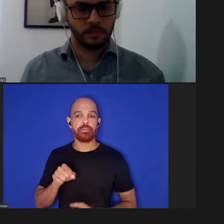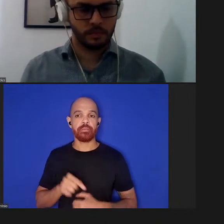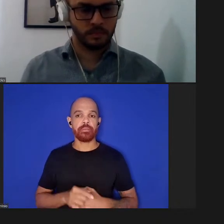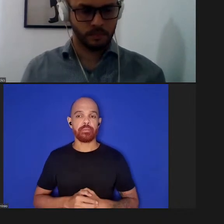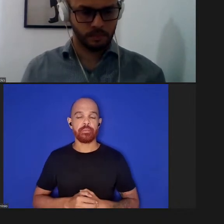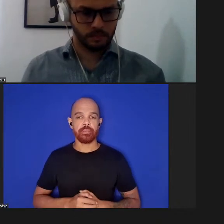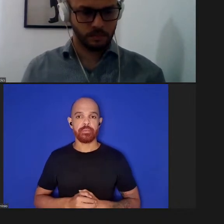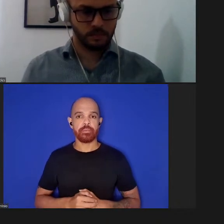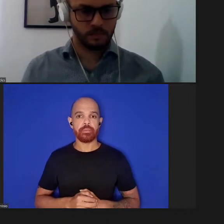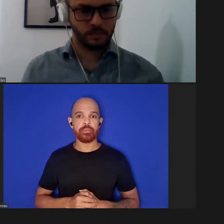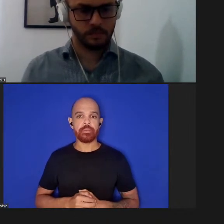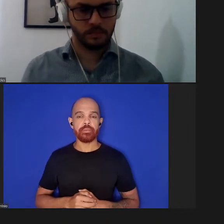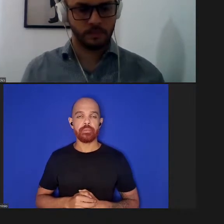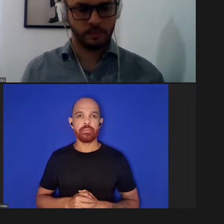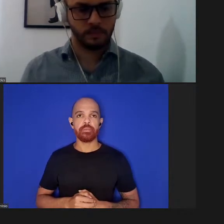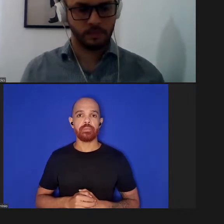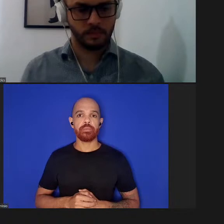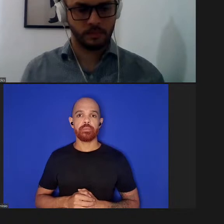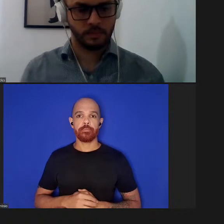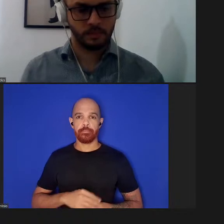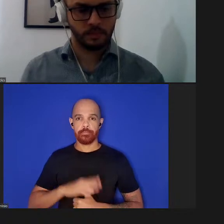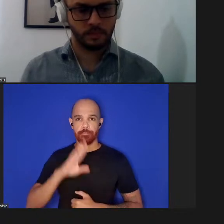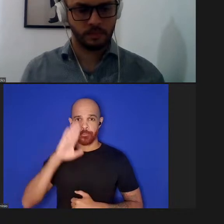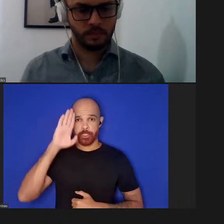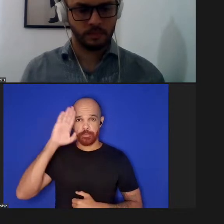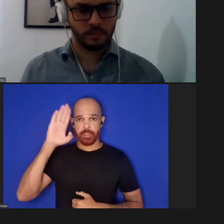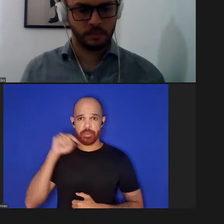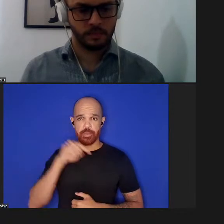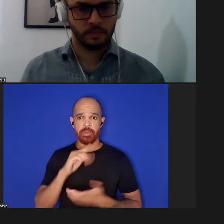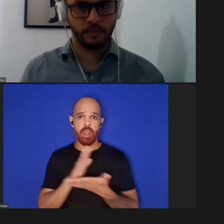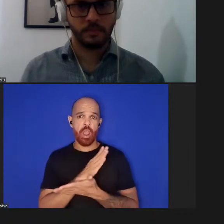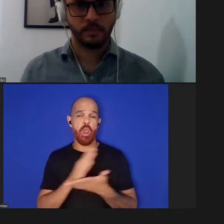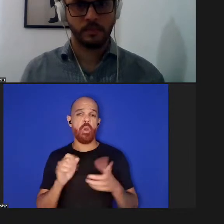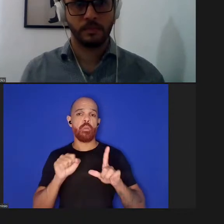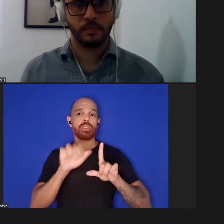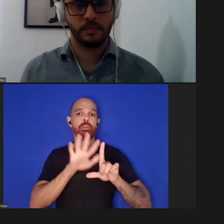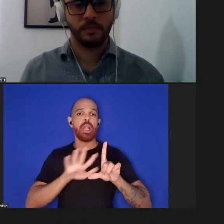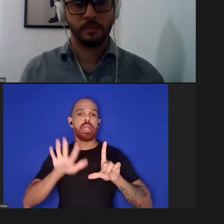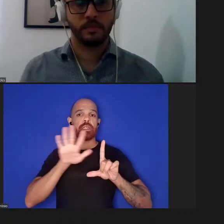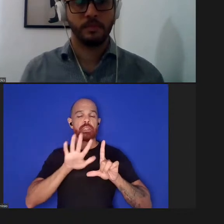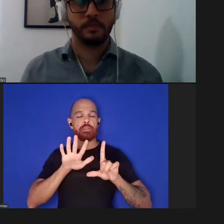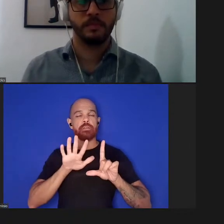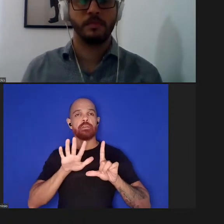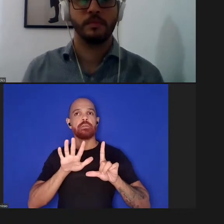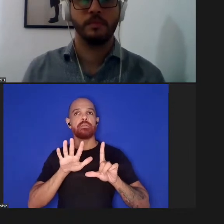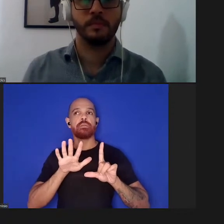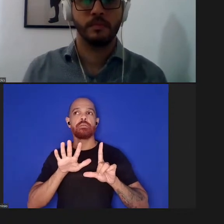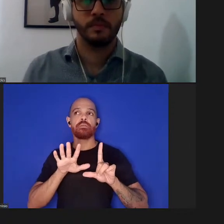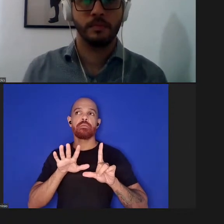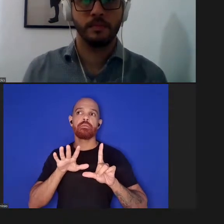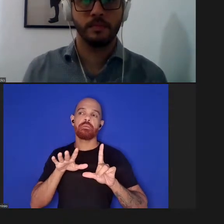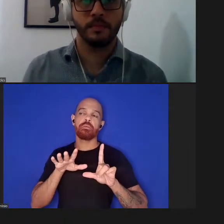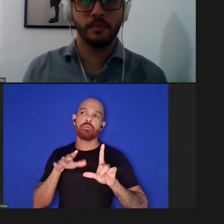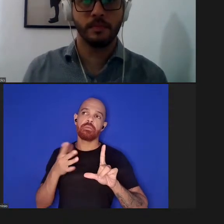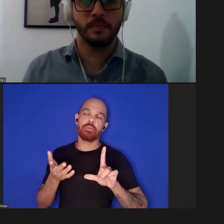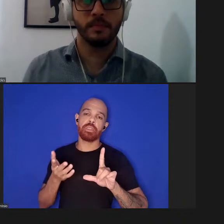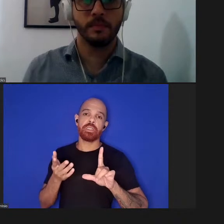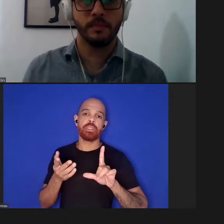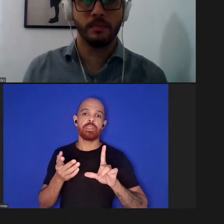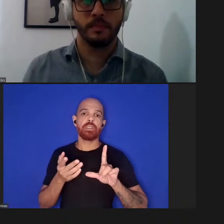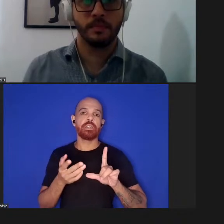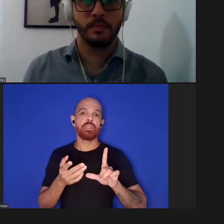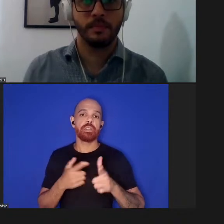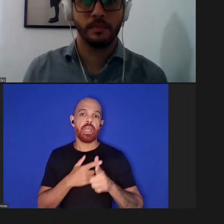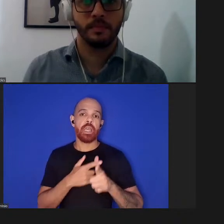principalmente para algumas plataformas com a crise do Covid